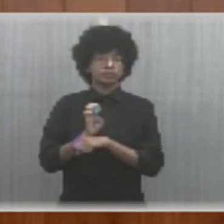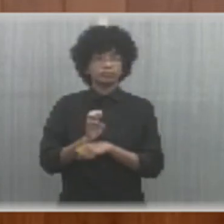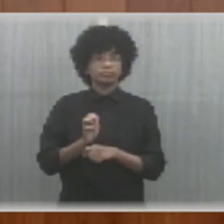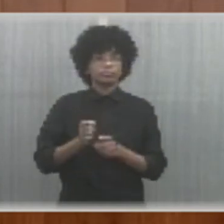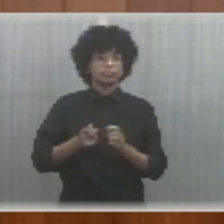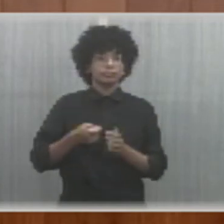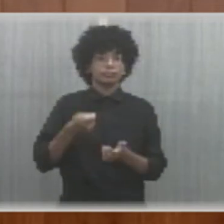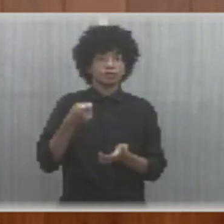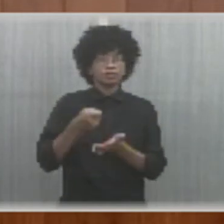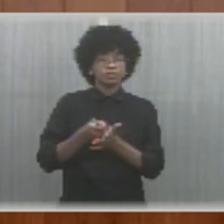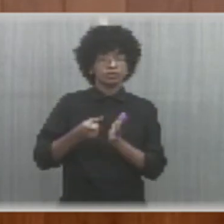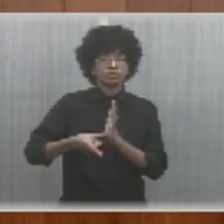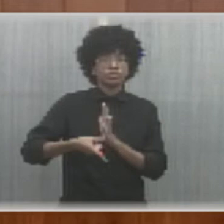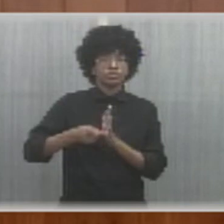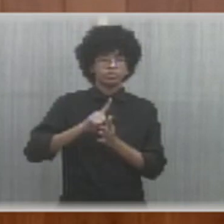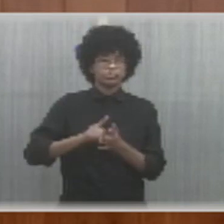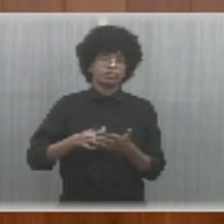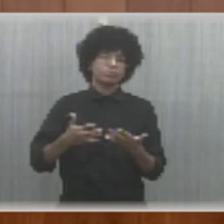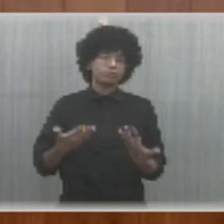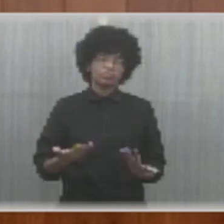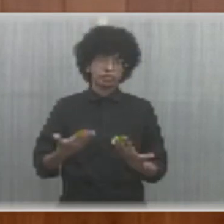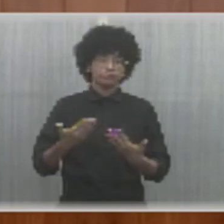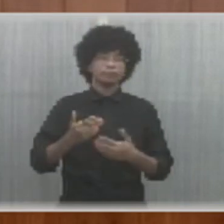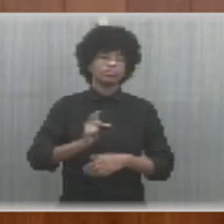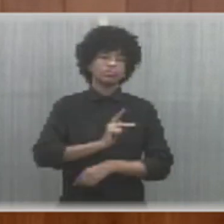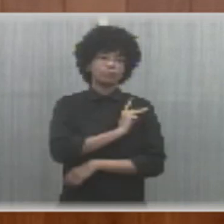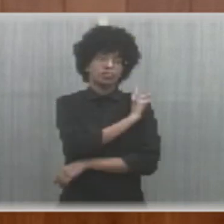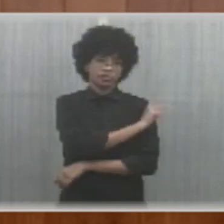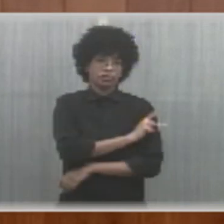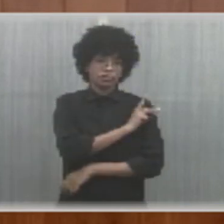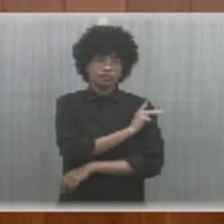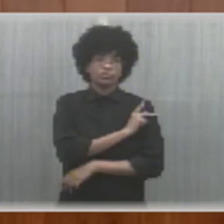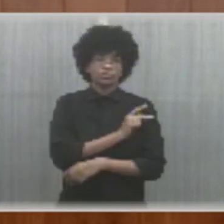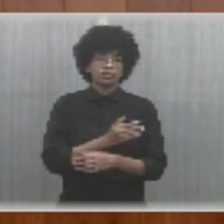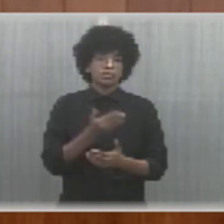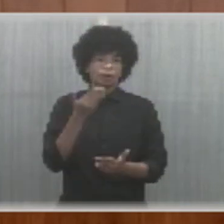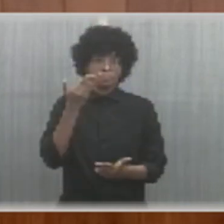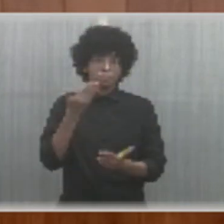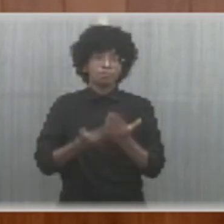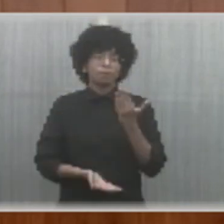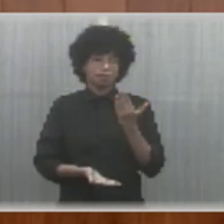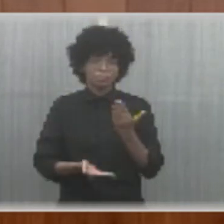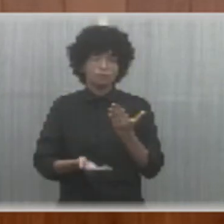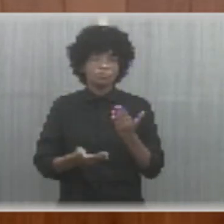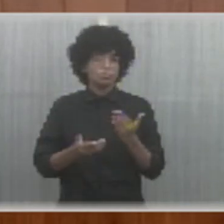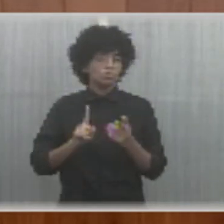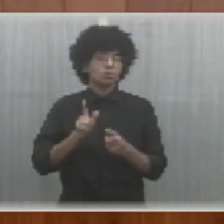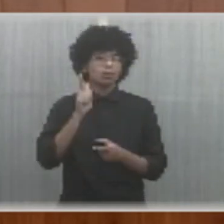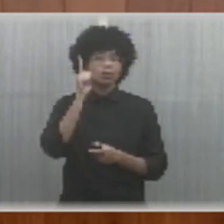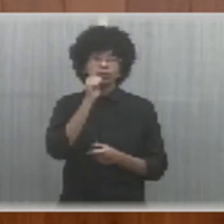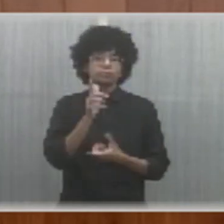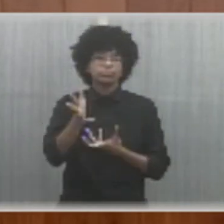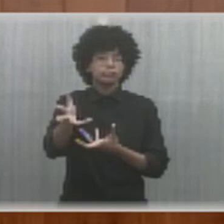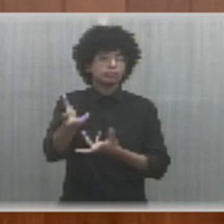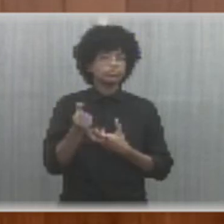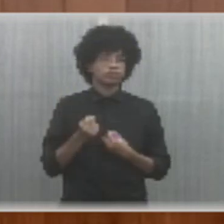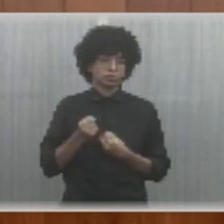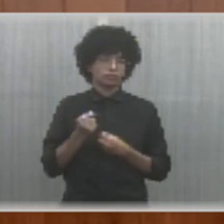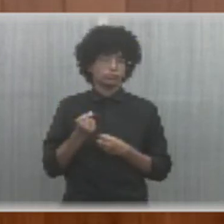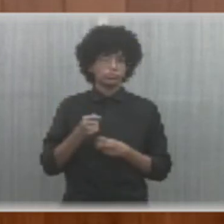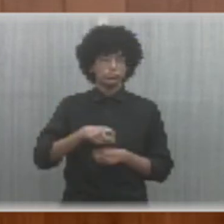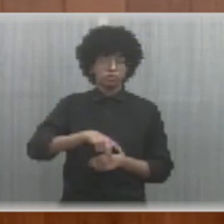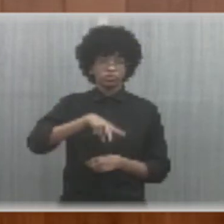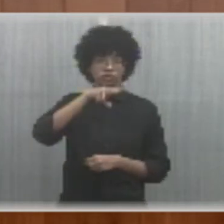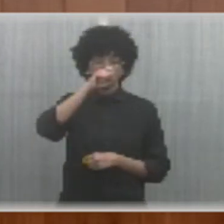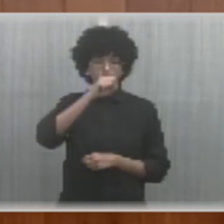e o Piauí pegou um calote de 5 milhões de reais. Ontem, senhor presidente, eu vi o ex-governador